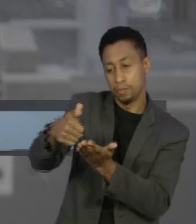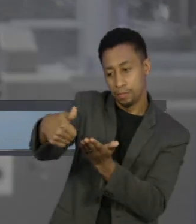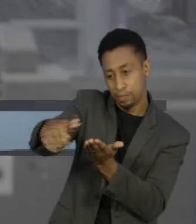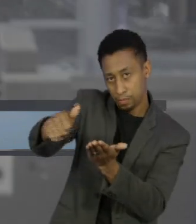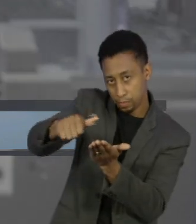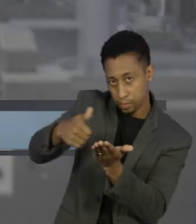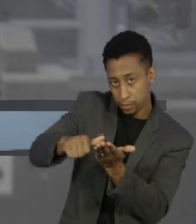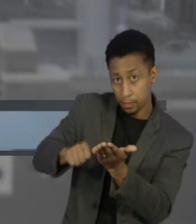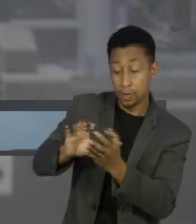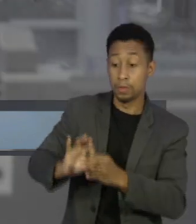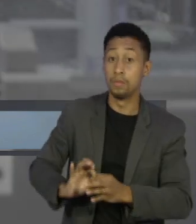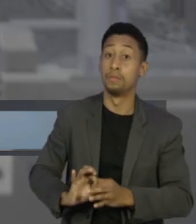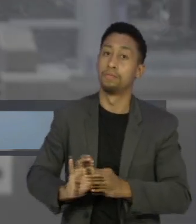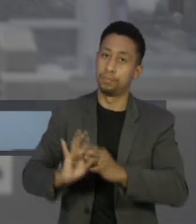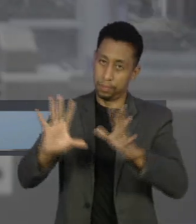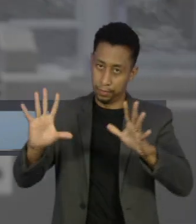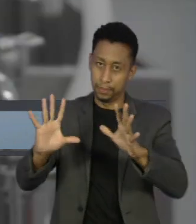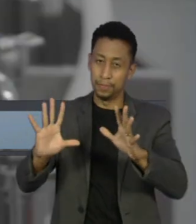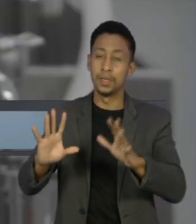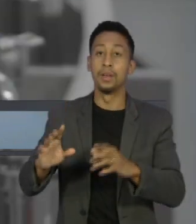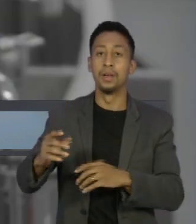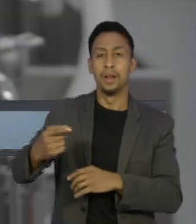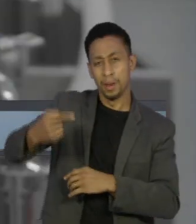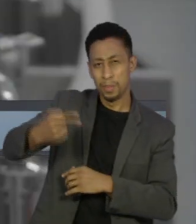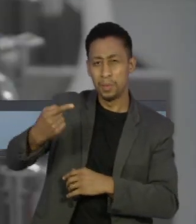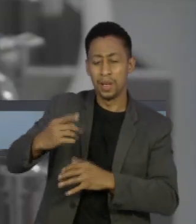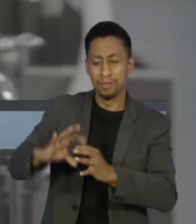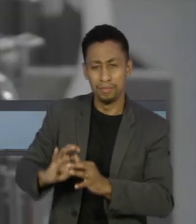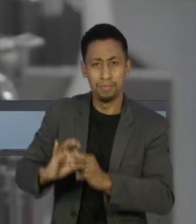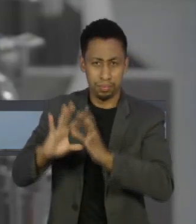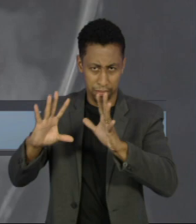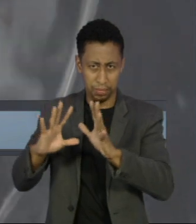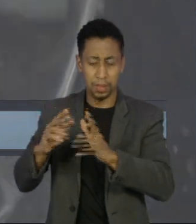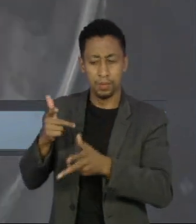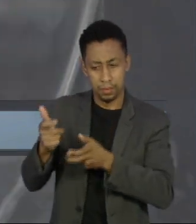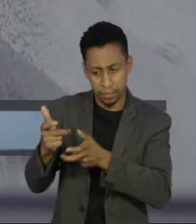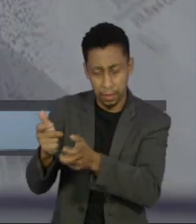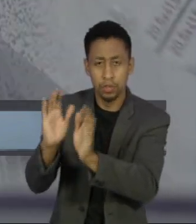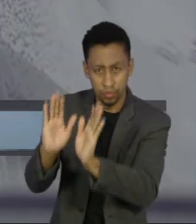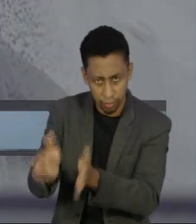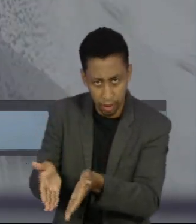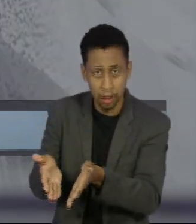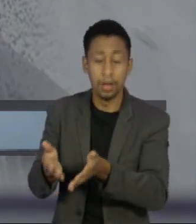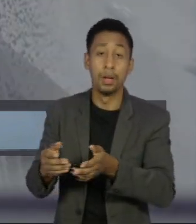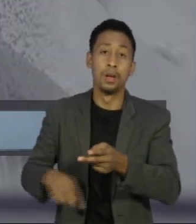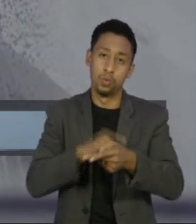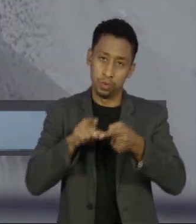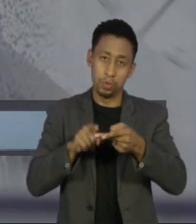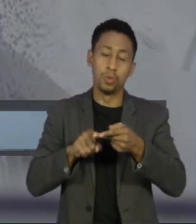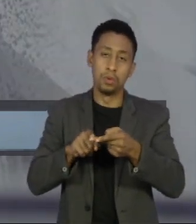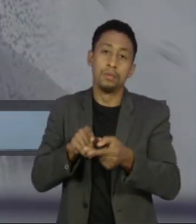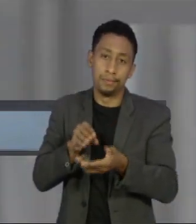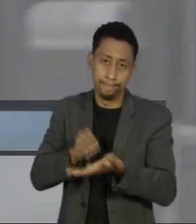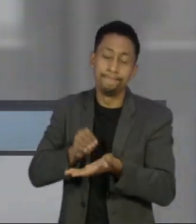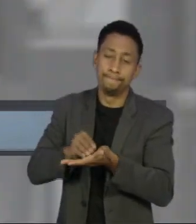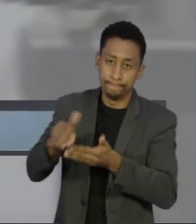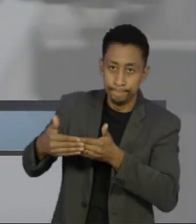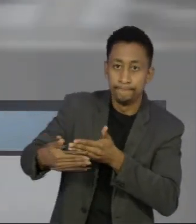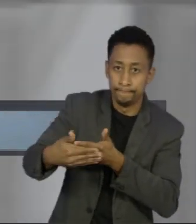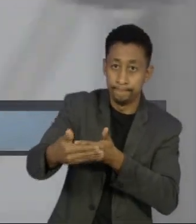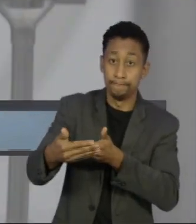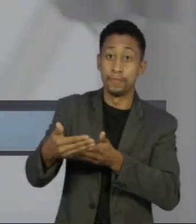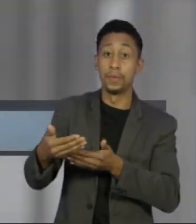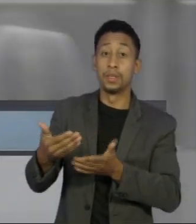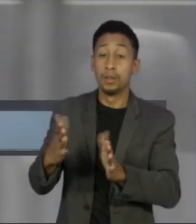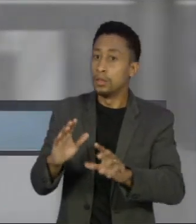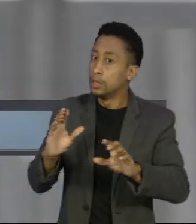autorização e os pedidos são praticamente assemelhados, são muito próximos um do outro, que essa autorização